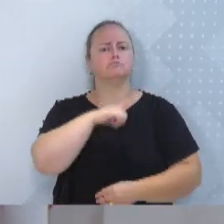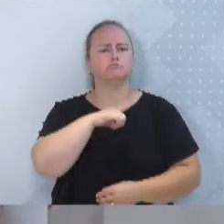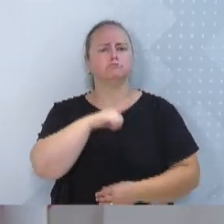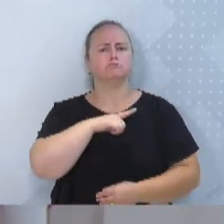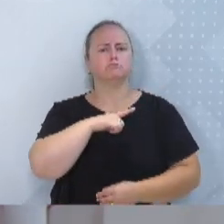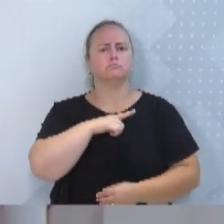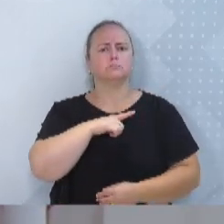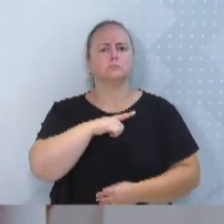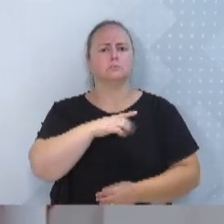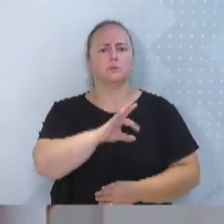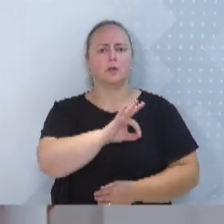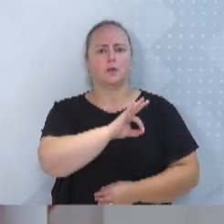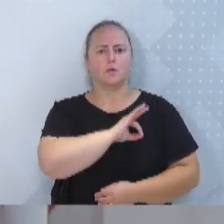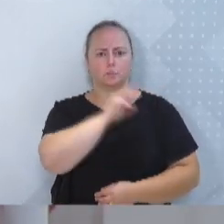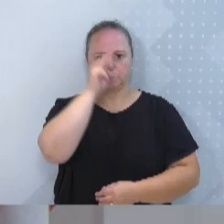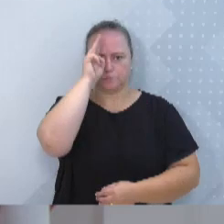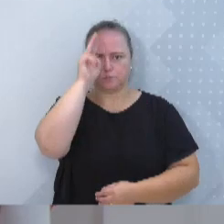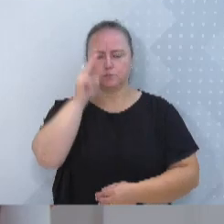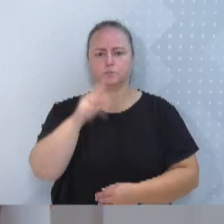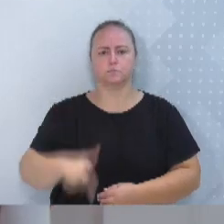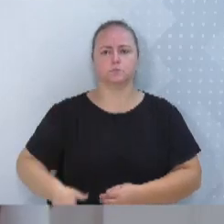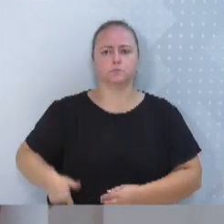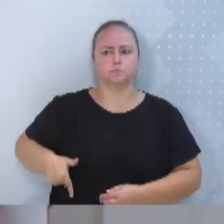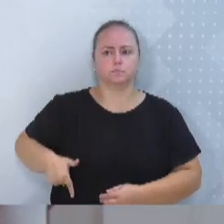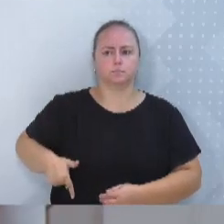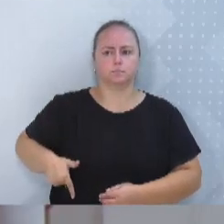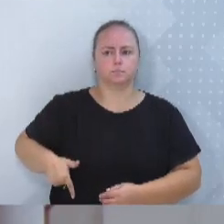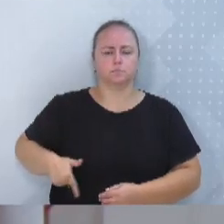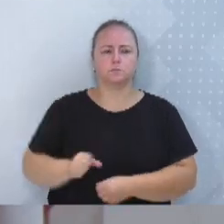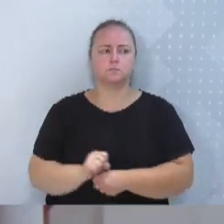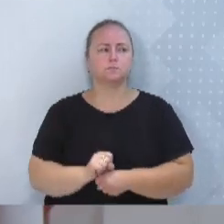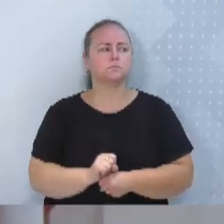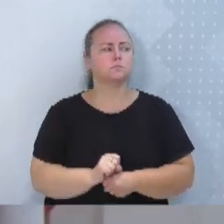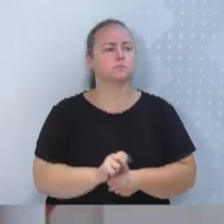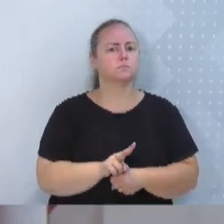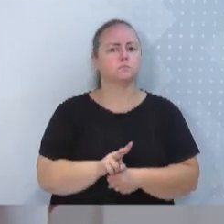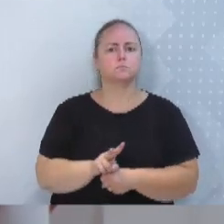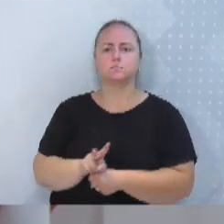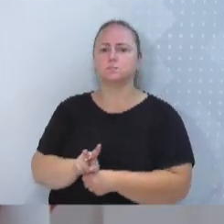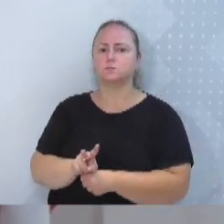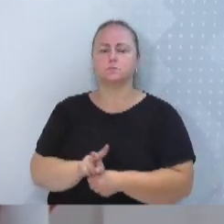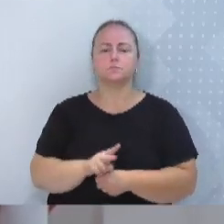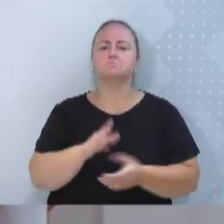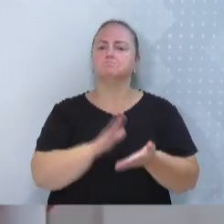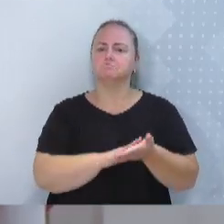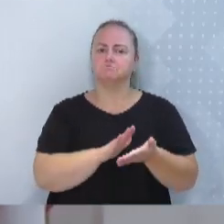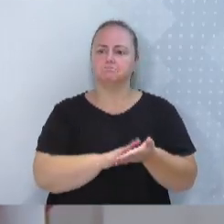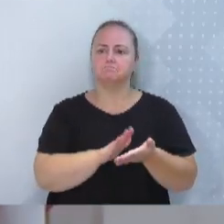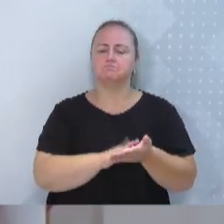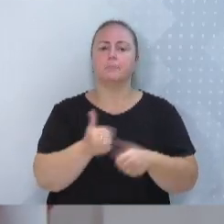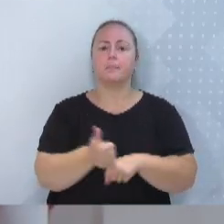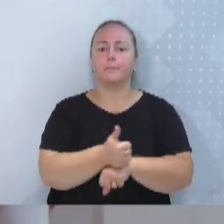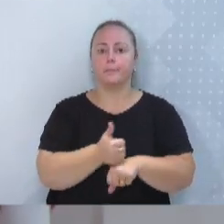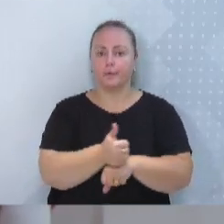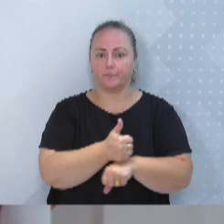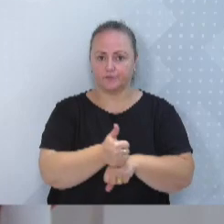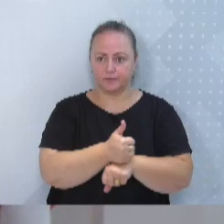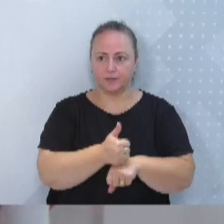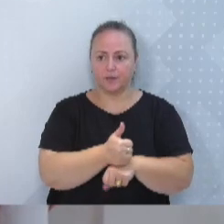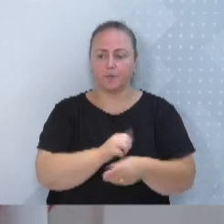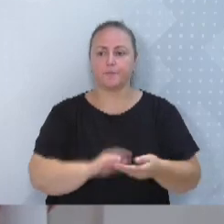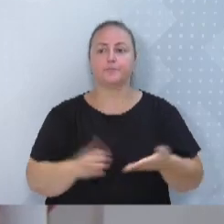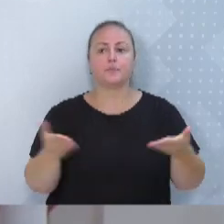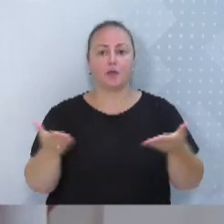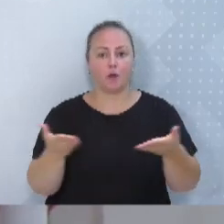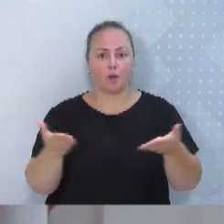muito organizado, e quero parabenizar aos profissionais pelo excelente trabalho. Hoje, realizei uma viagem para